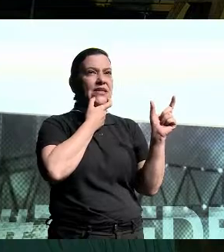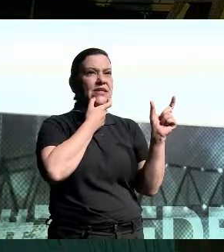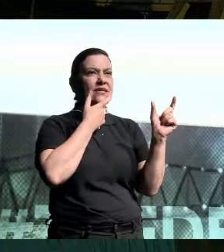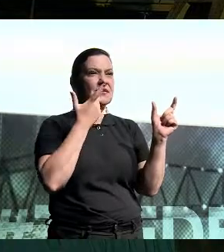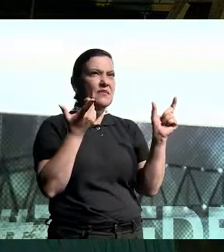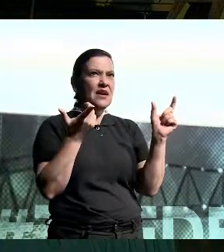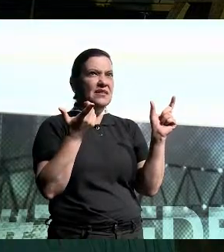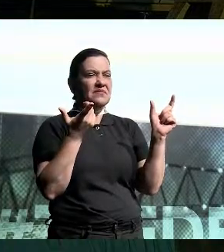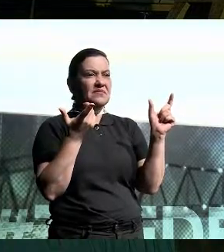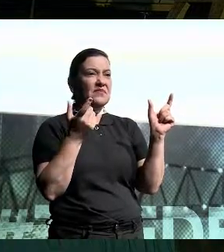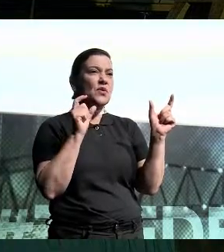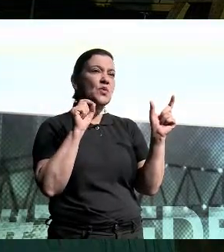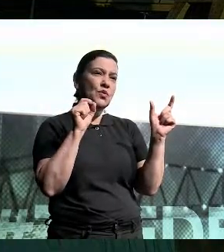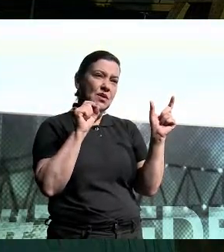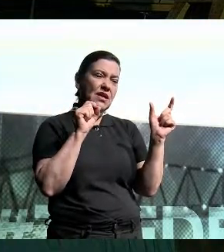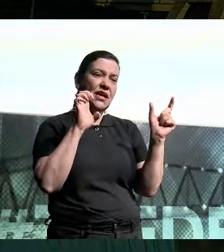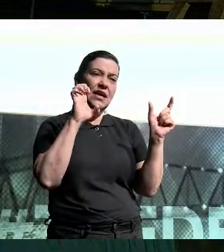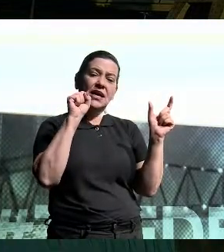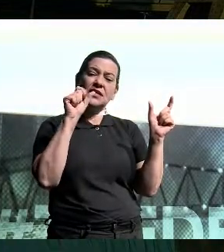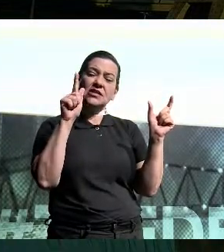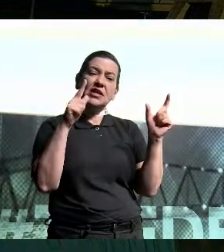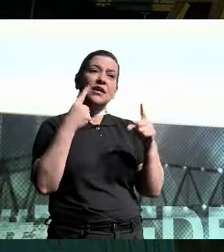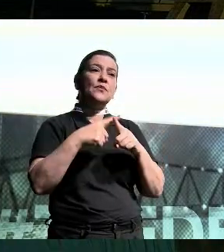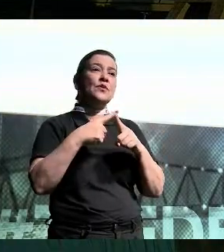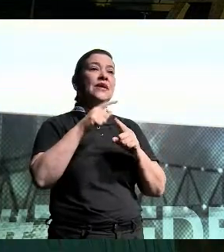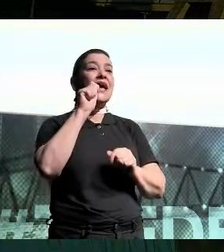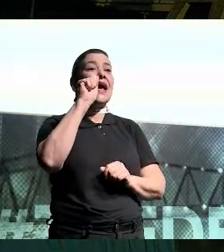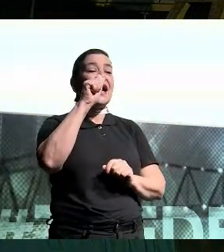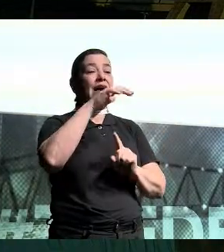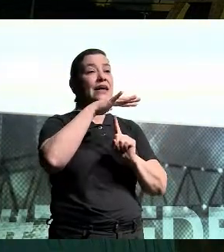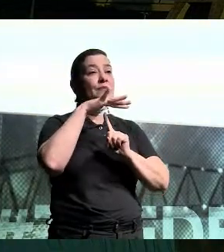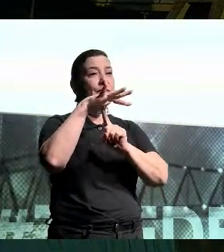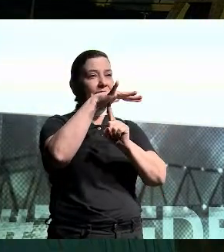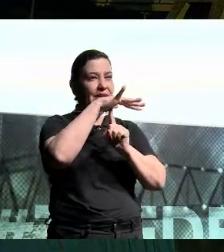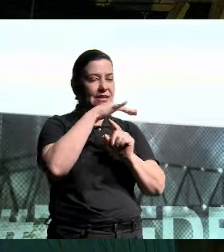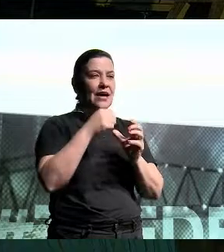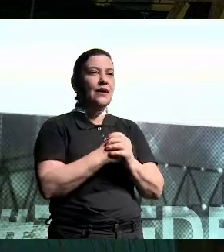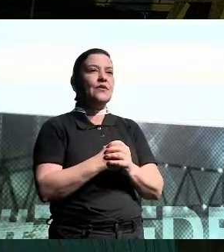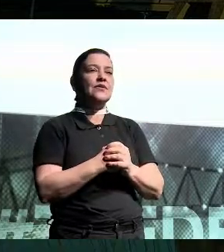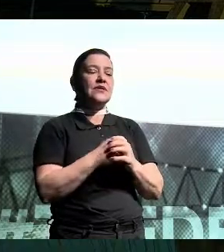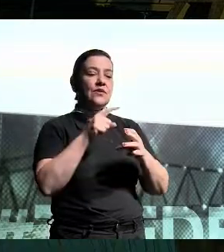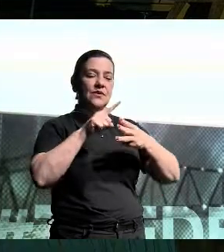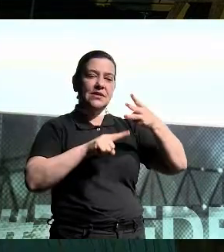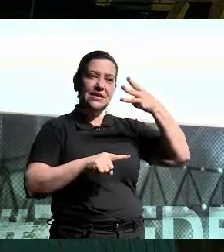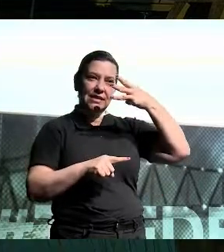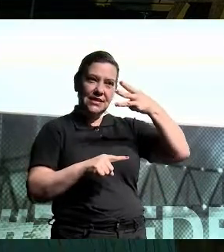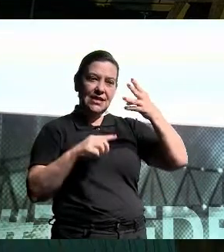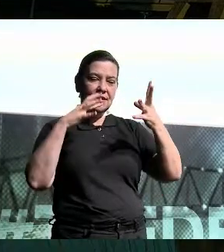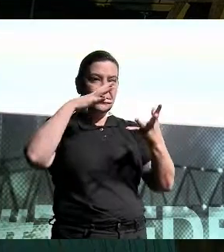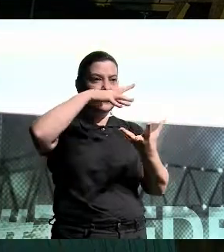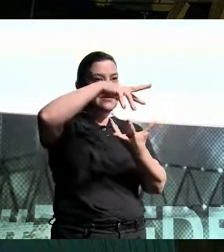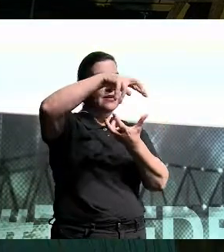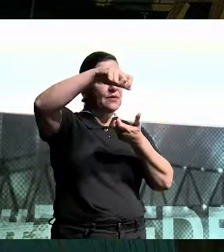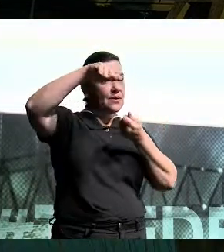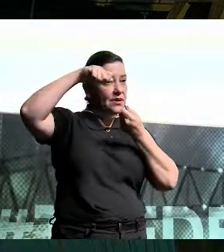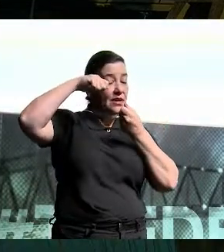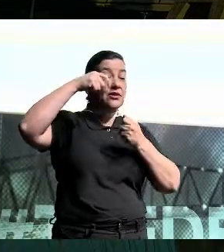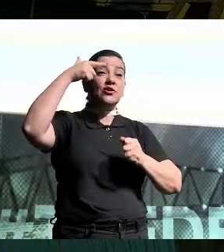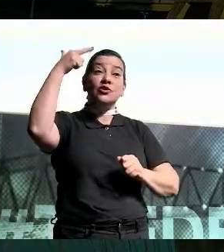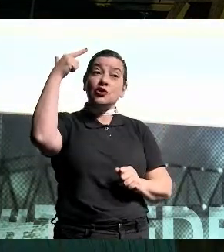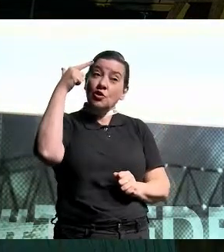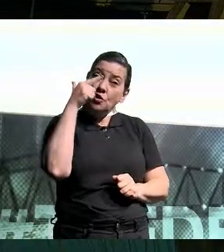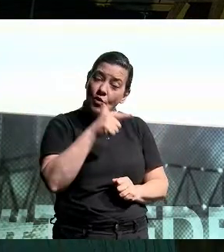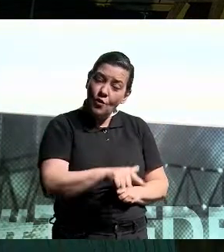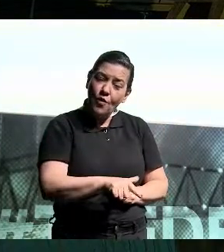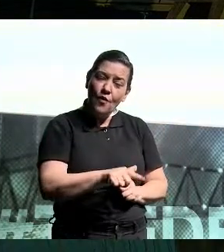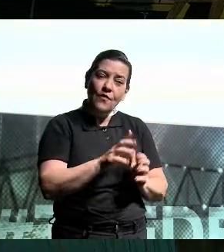brasileirando é a ASG, porque o A é o ambiental. Então, são as três perninhas dada sustentabilidade. E, de novo, de uma